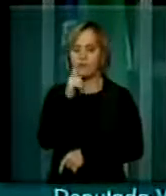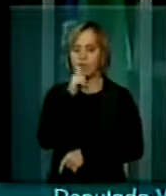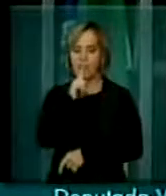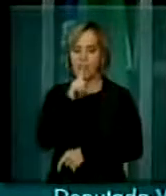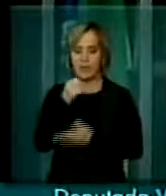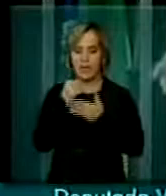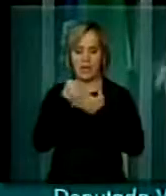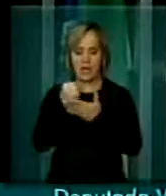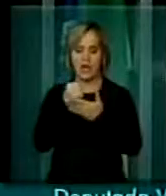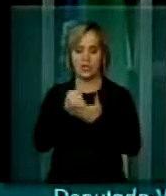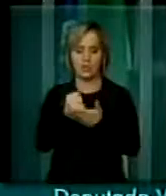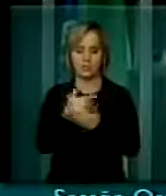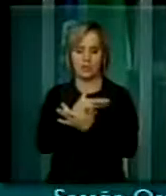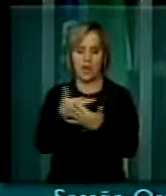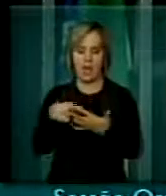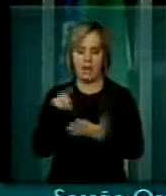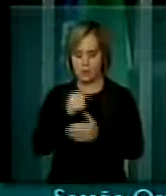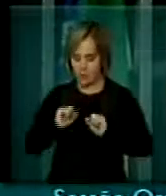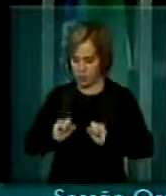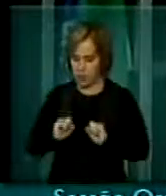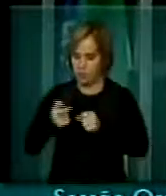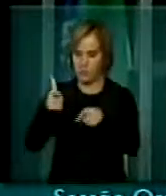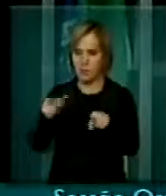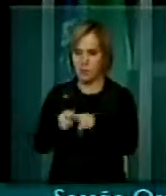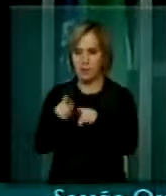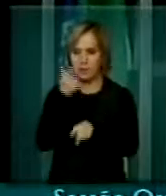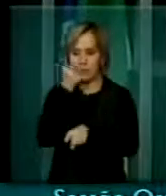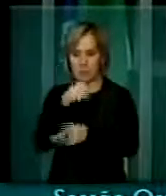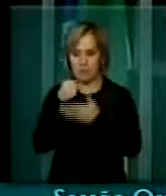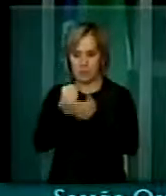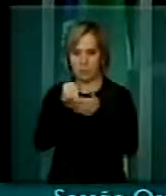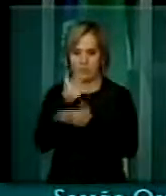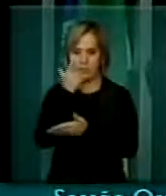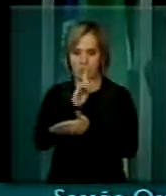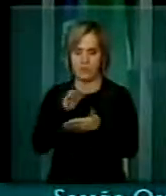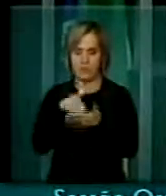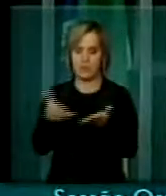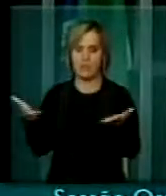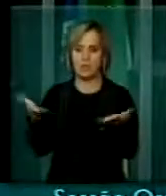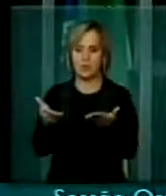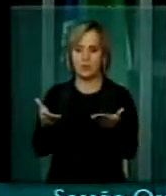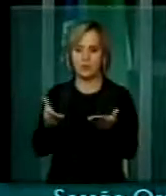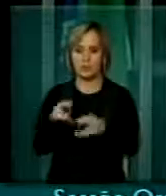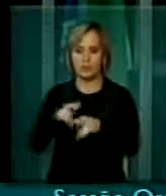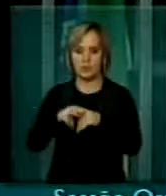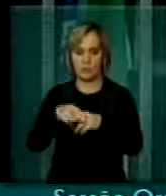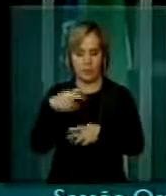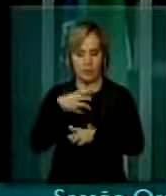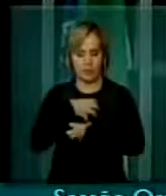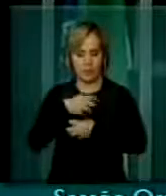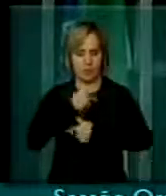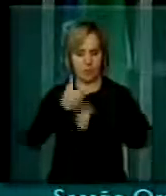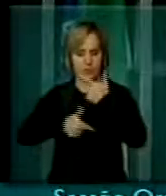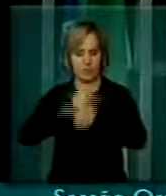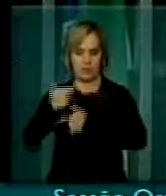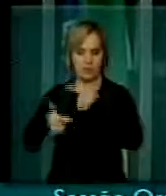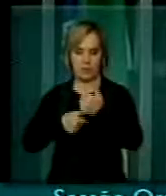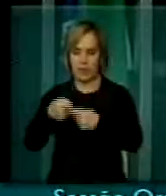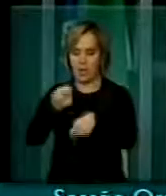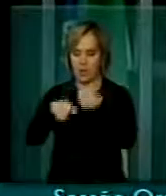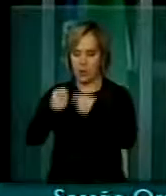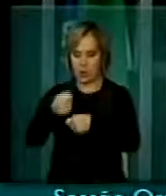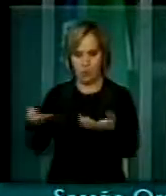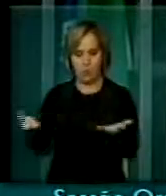favoráveis, e por isso nós brigamos e lutamos por isso nos dias atuais, em decorrência das condições favoráveis da economia.